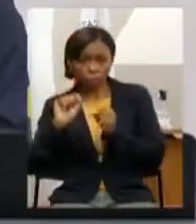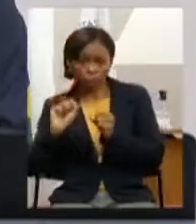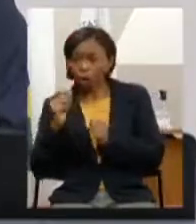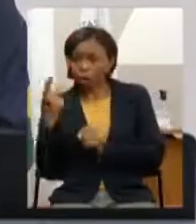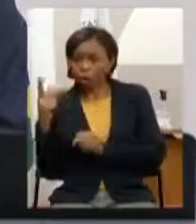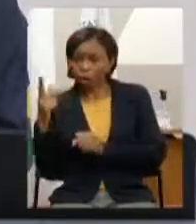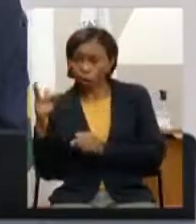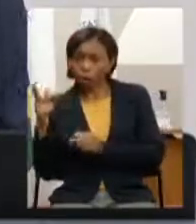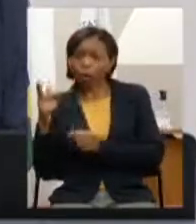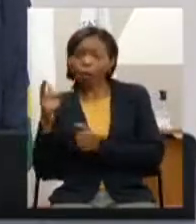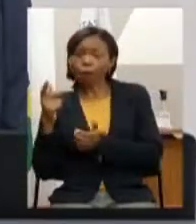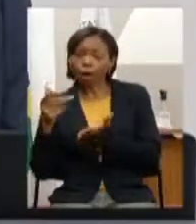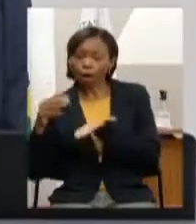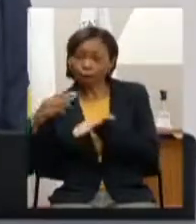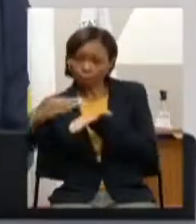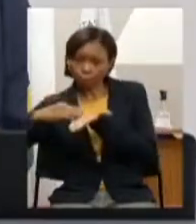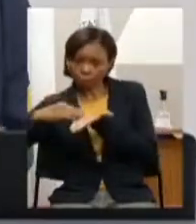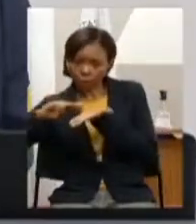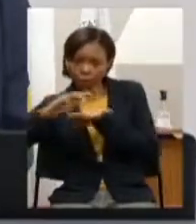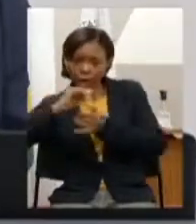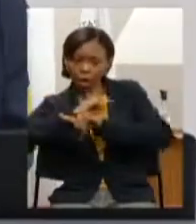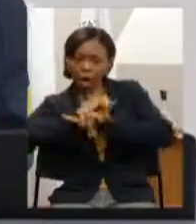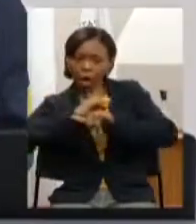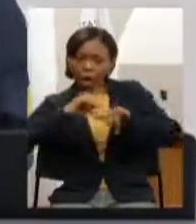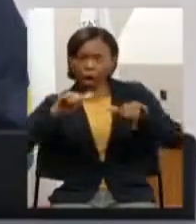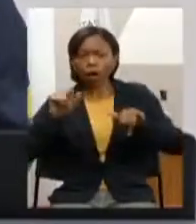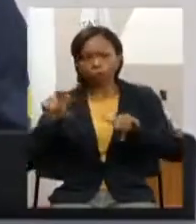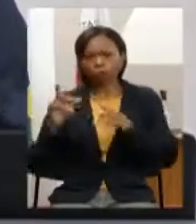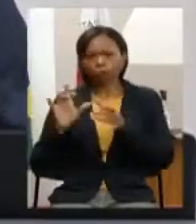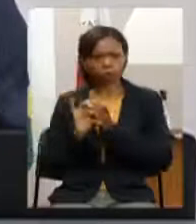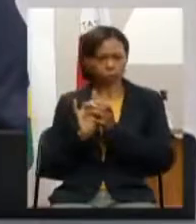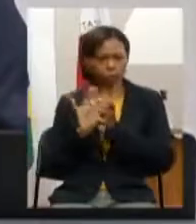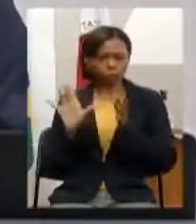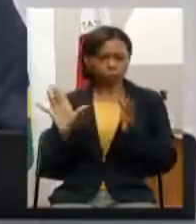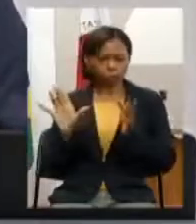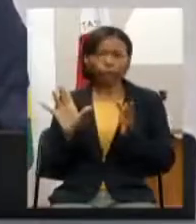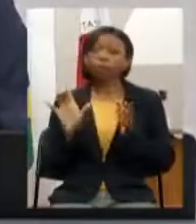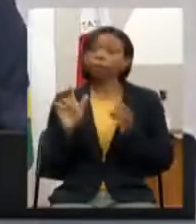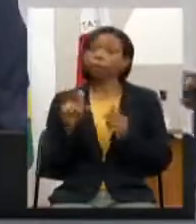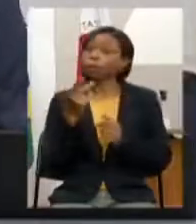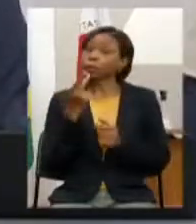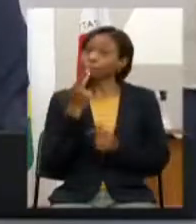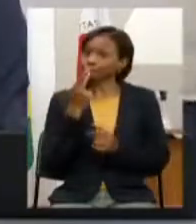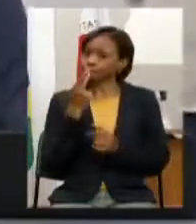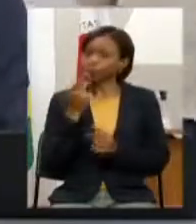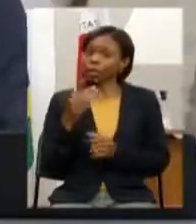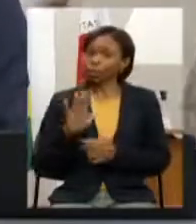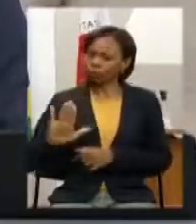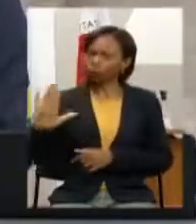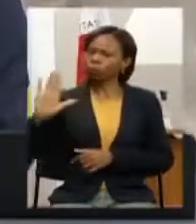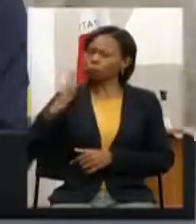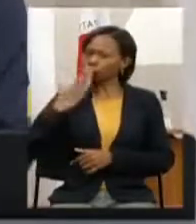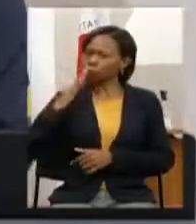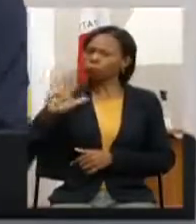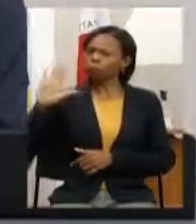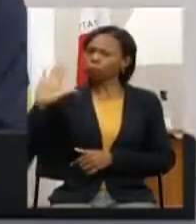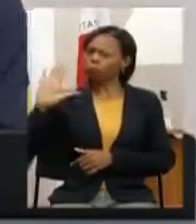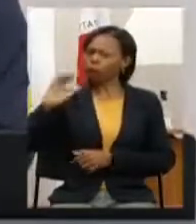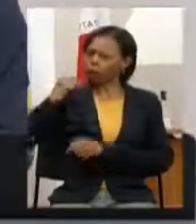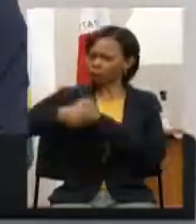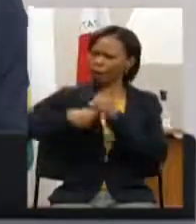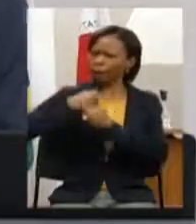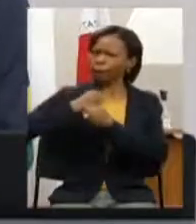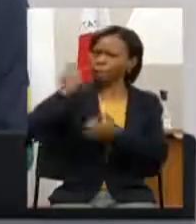dele e disse que sim e que usou a seguinte expressão eu tenho palavras no próximo ano a gente paga 100